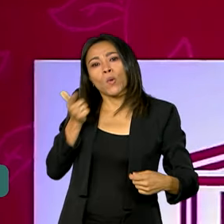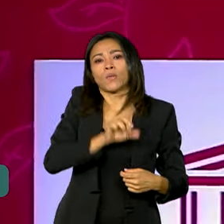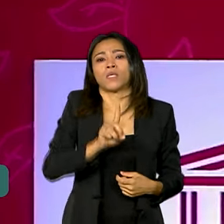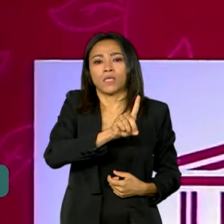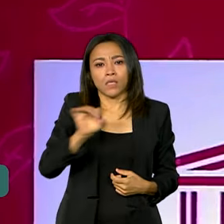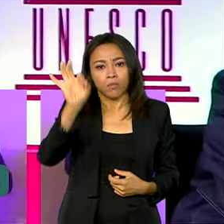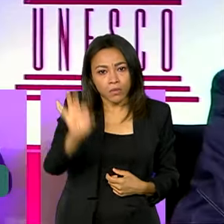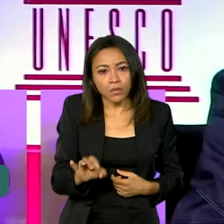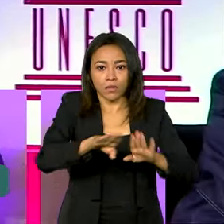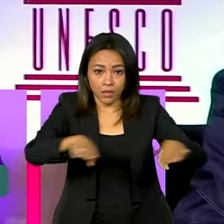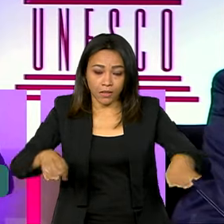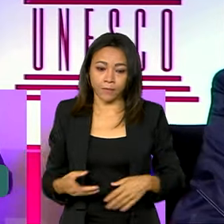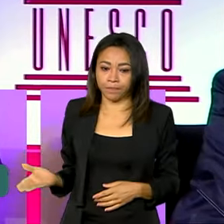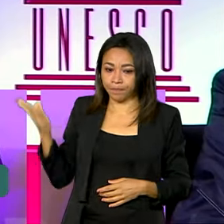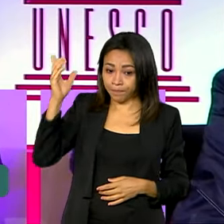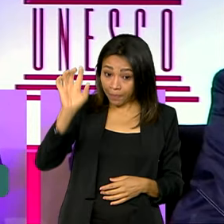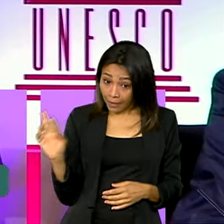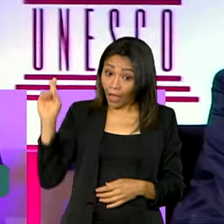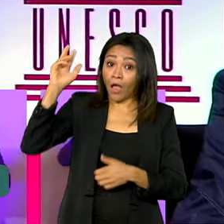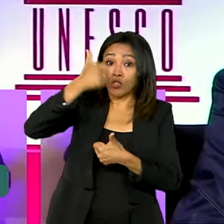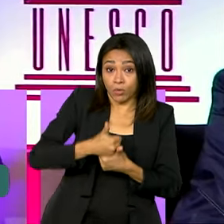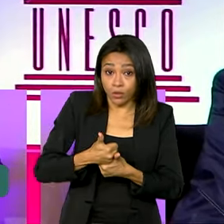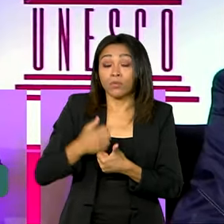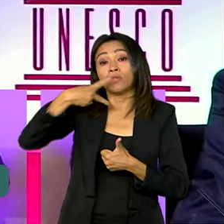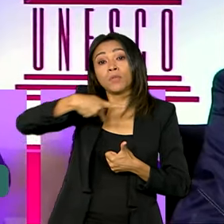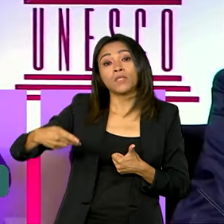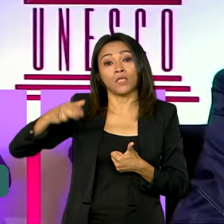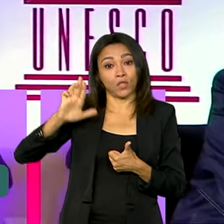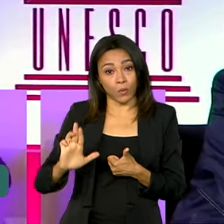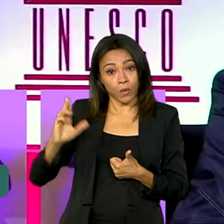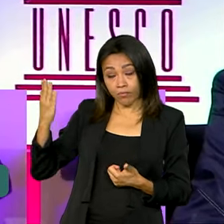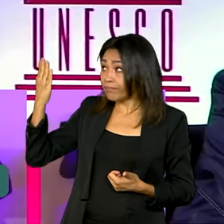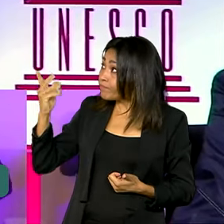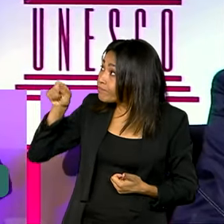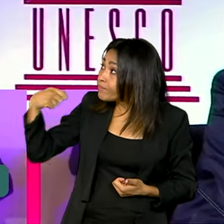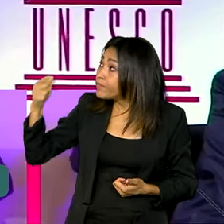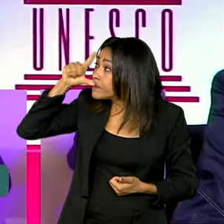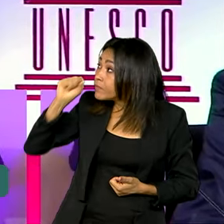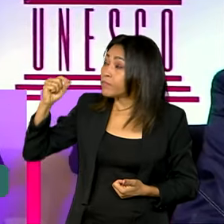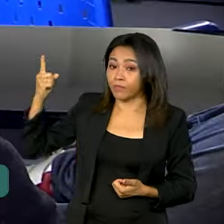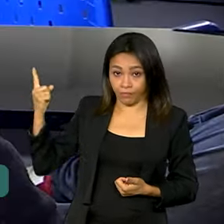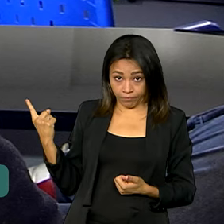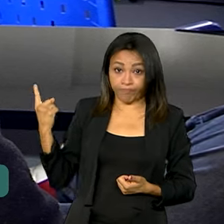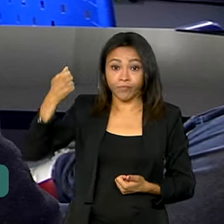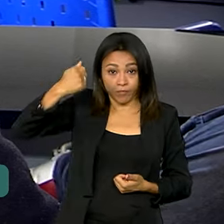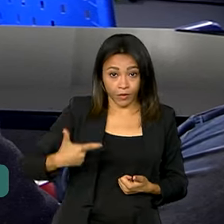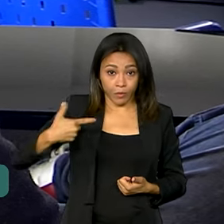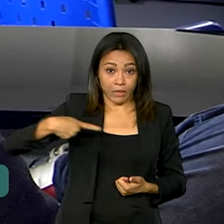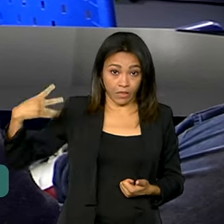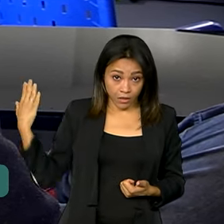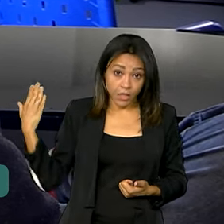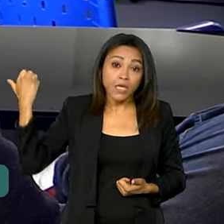das nossas crianças. Representando o presidente Luiz Inácio Lula da Silva, o vice-presidente Geraldo Alckmin enfatizou a